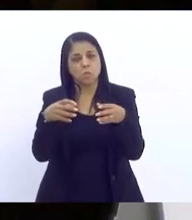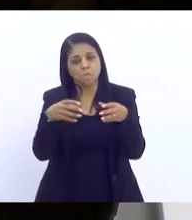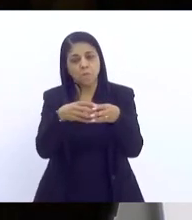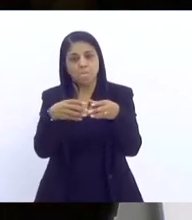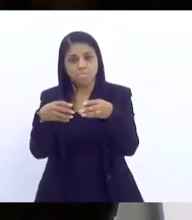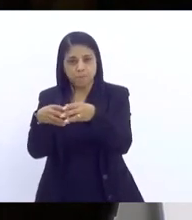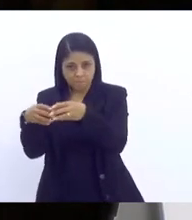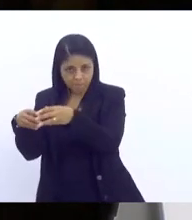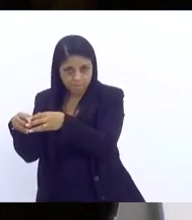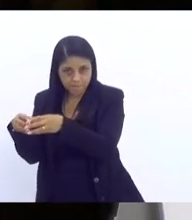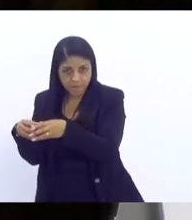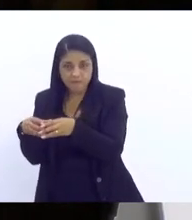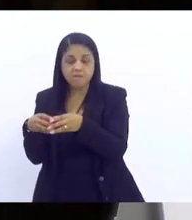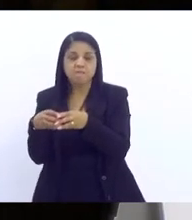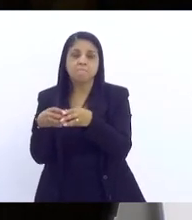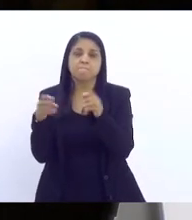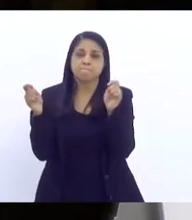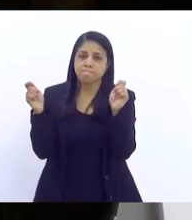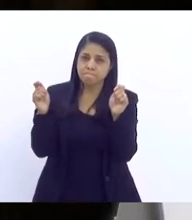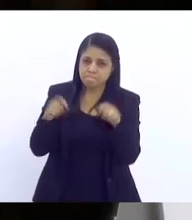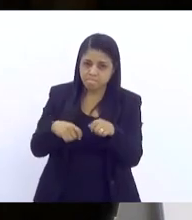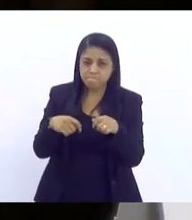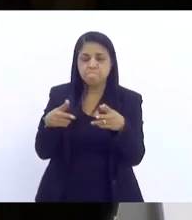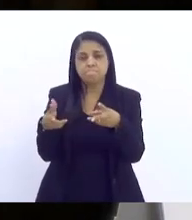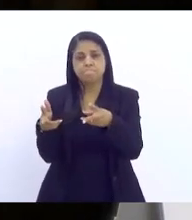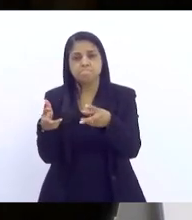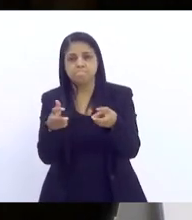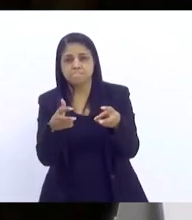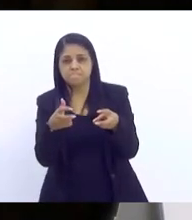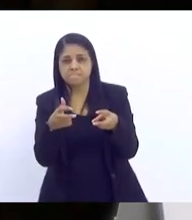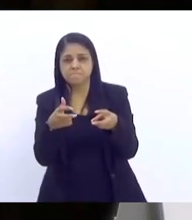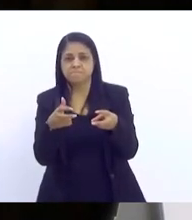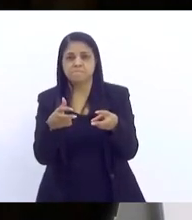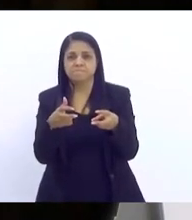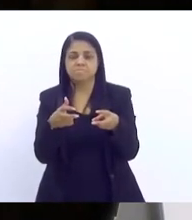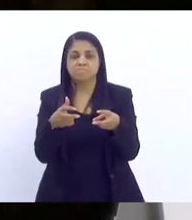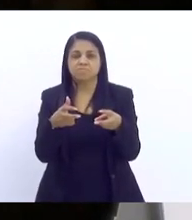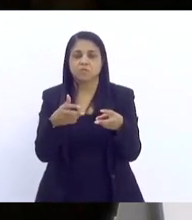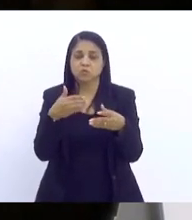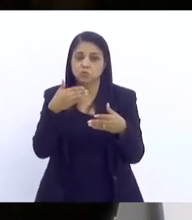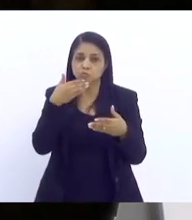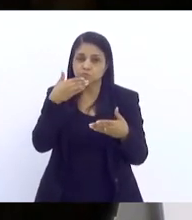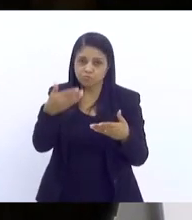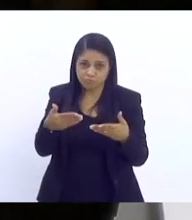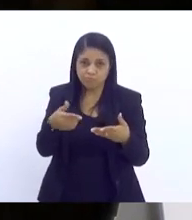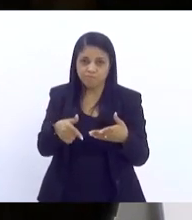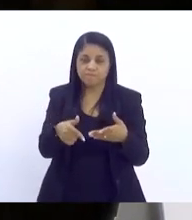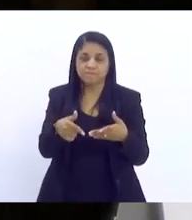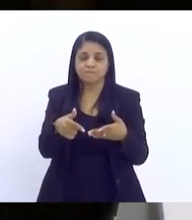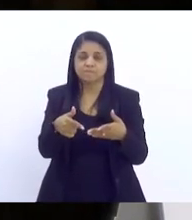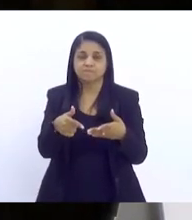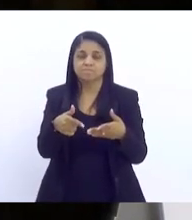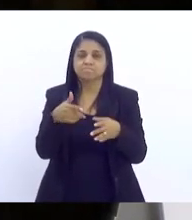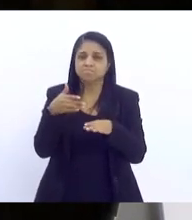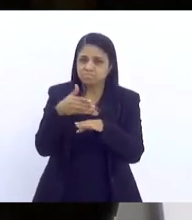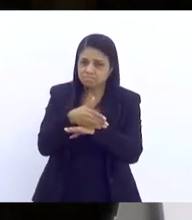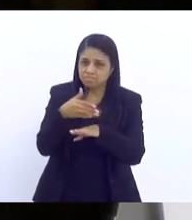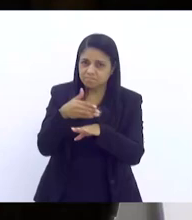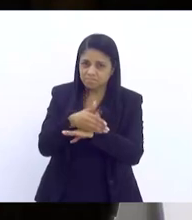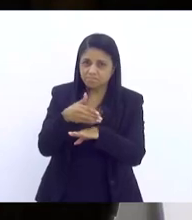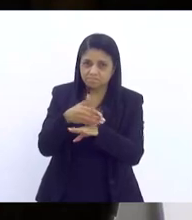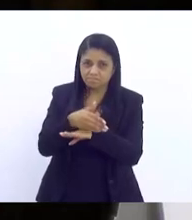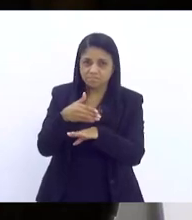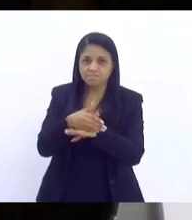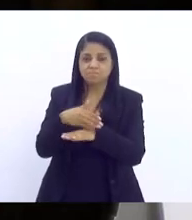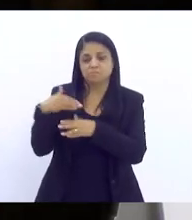a gente pode perceber através das demandas que podem participar desse